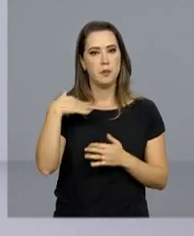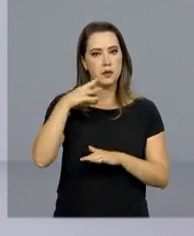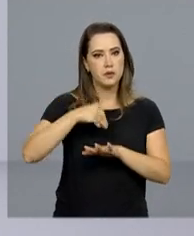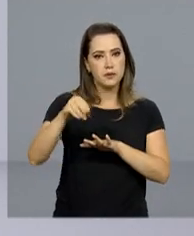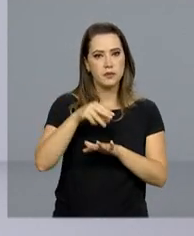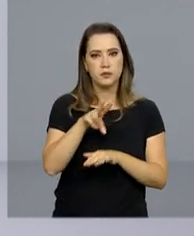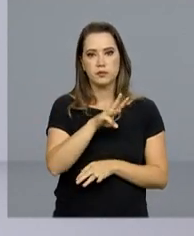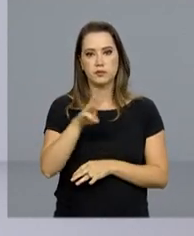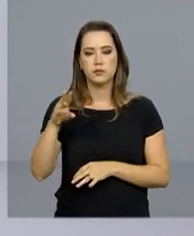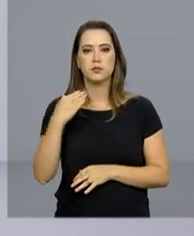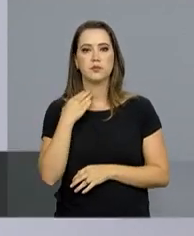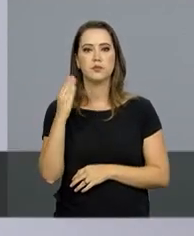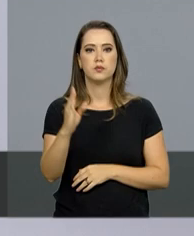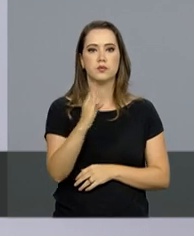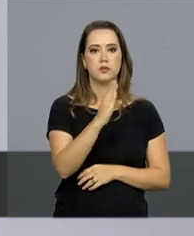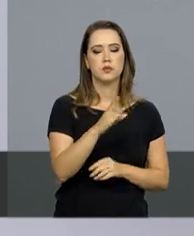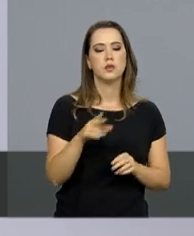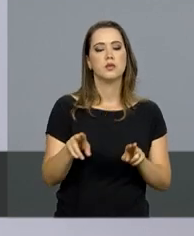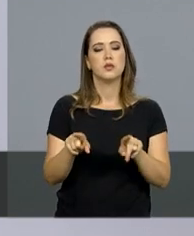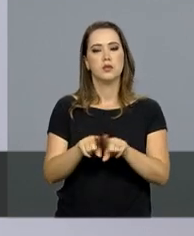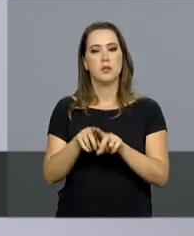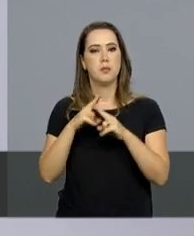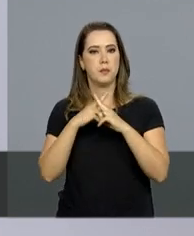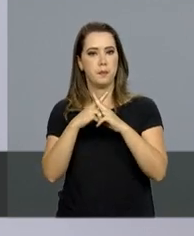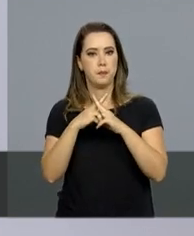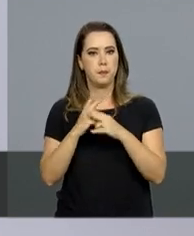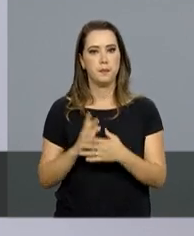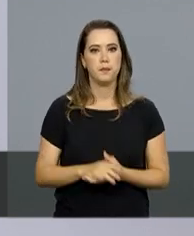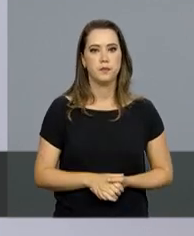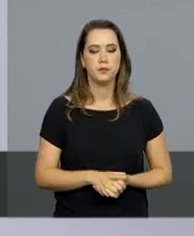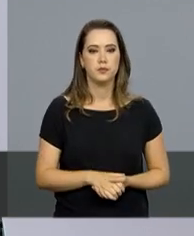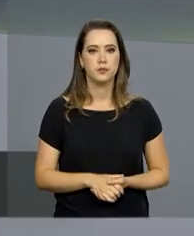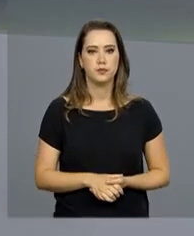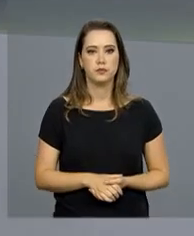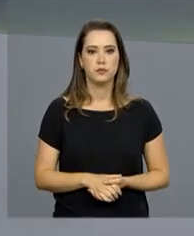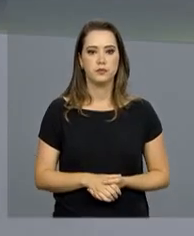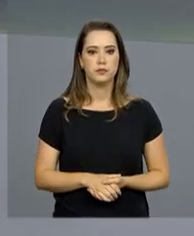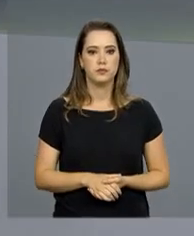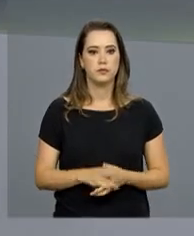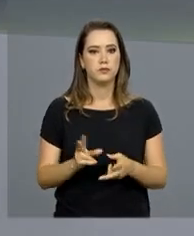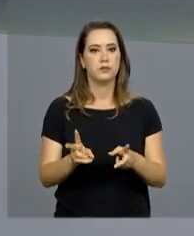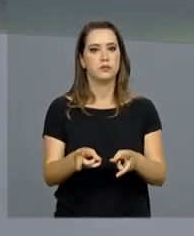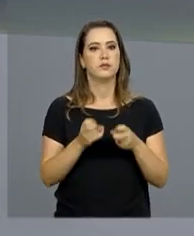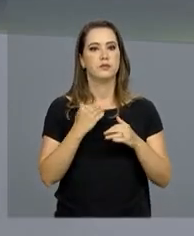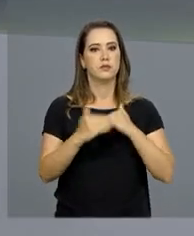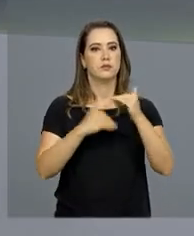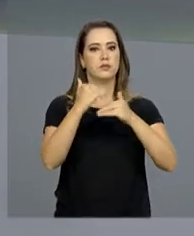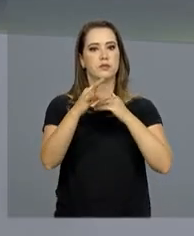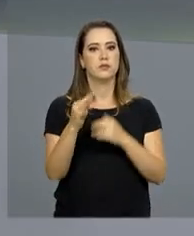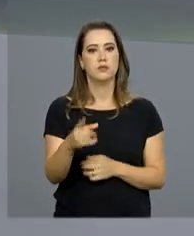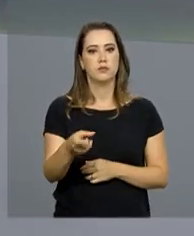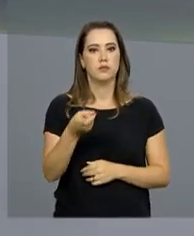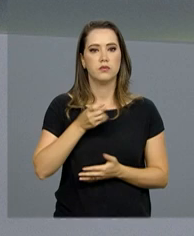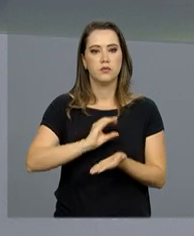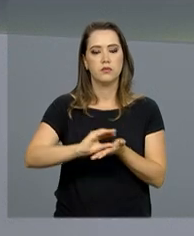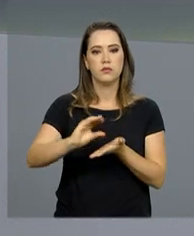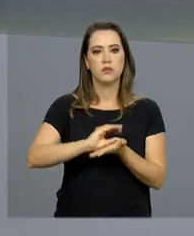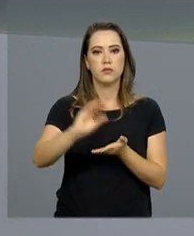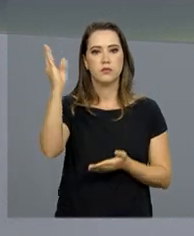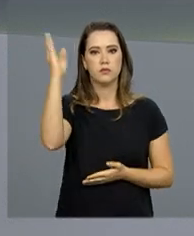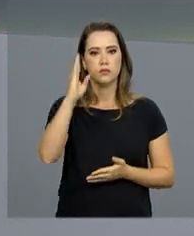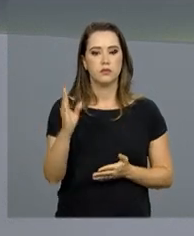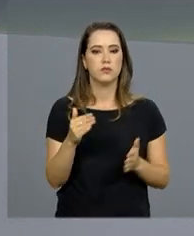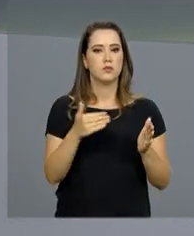informações nos sites do Banco do Brasil e da Caixa Econômica Federal. A perspectiva de crescimento da taxa de